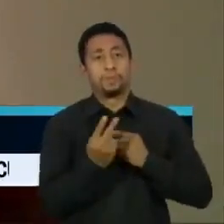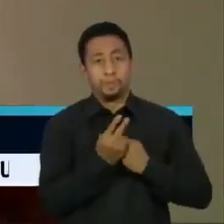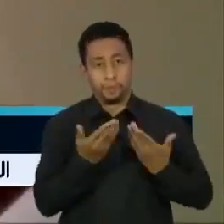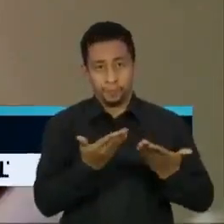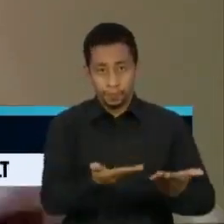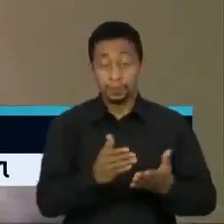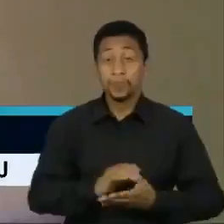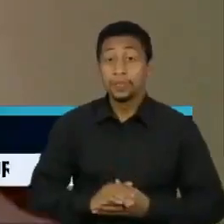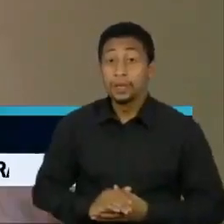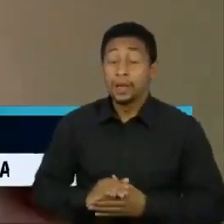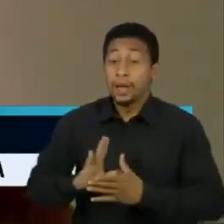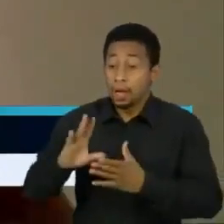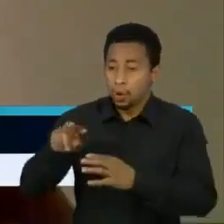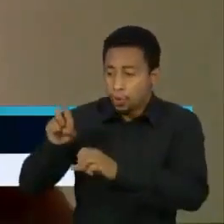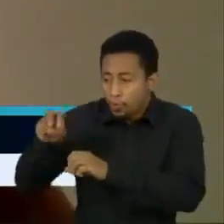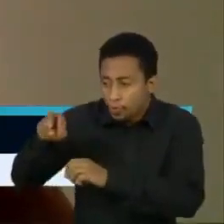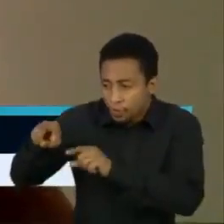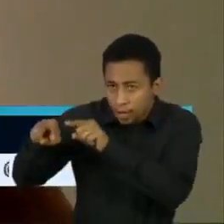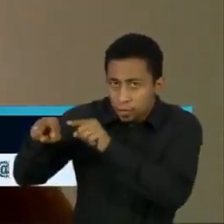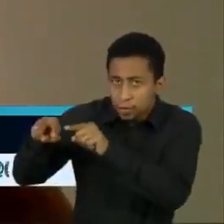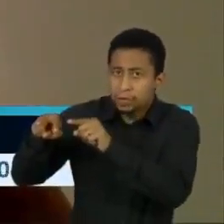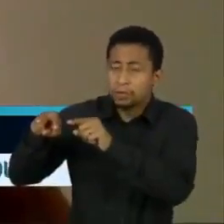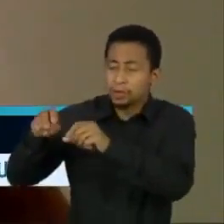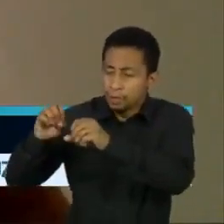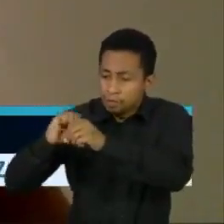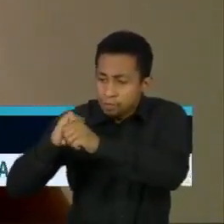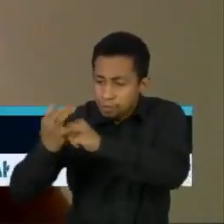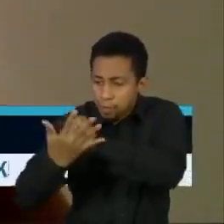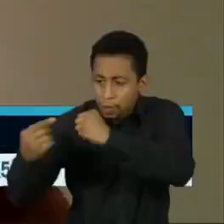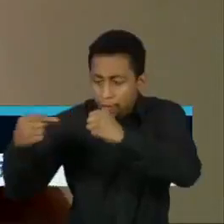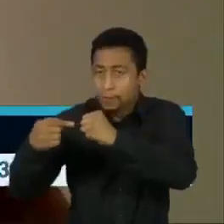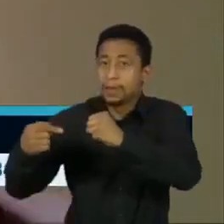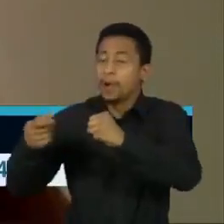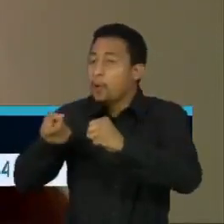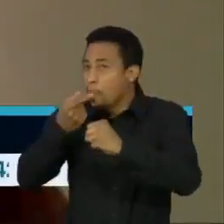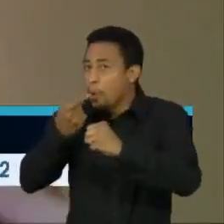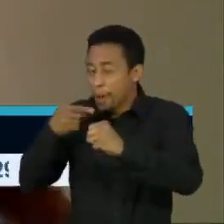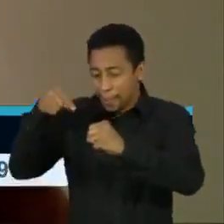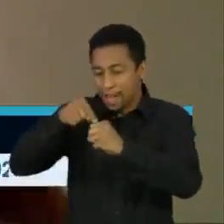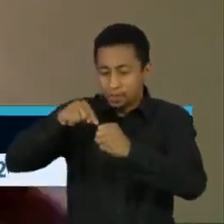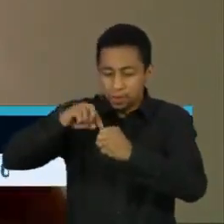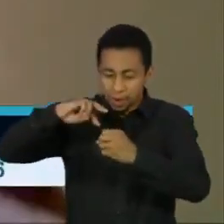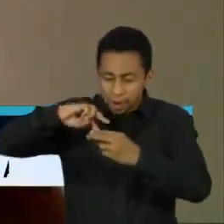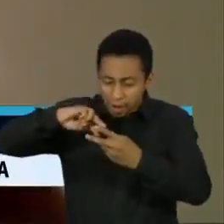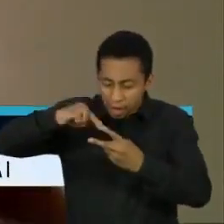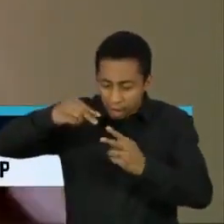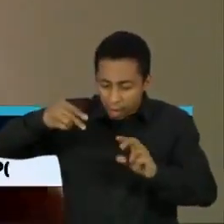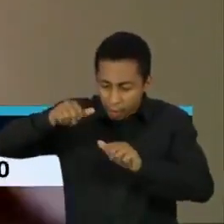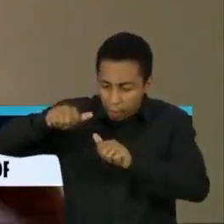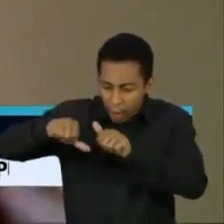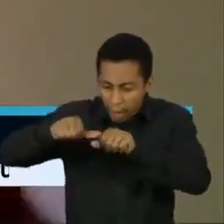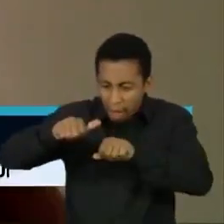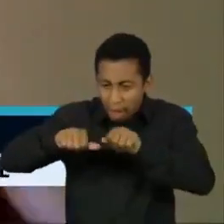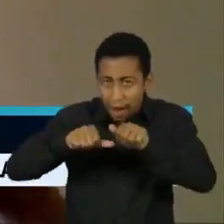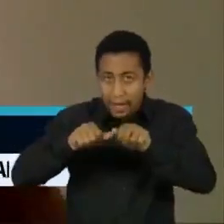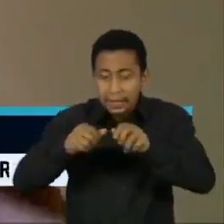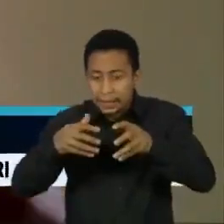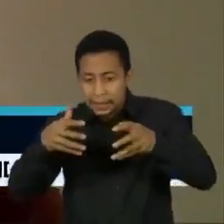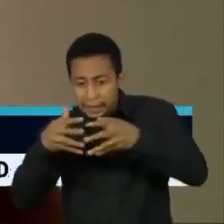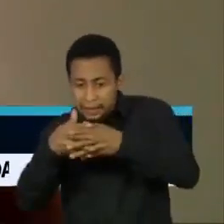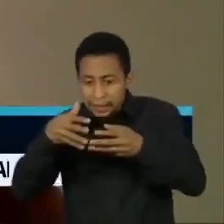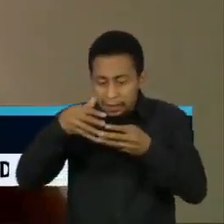E aí ele se incorpora nesse material genético e faz com que gere uma série de mutações, erros